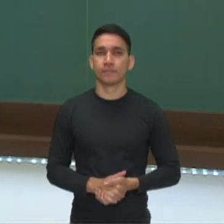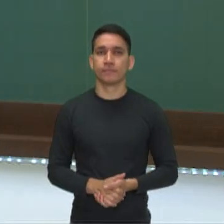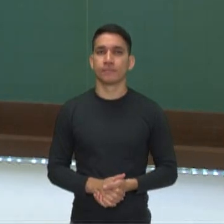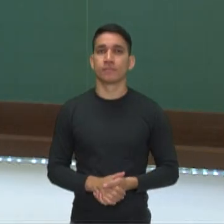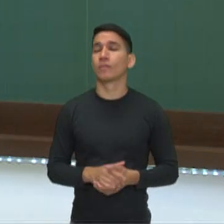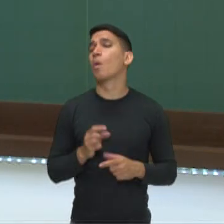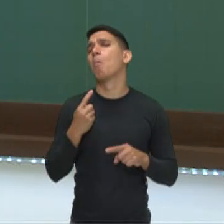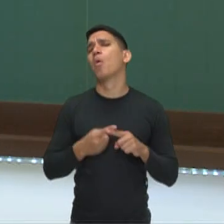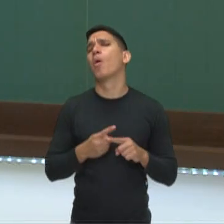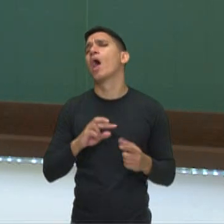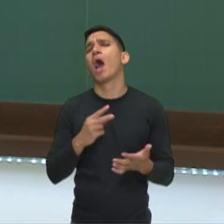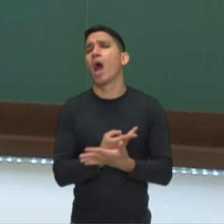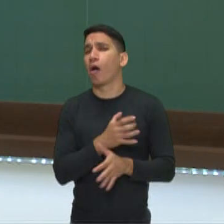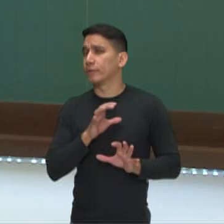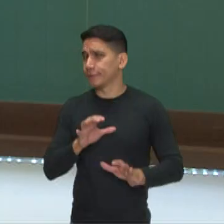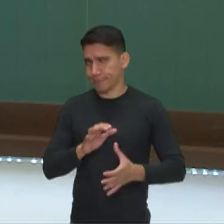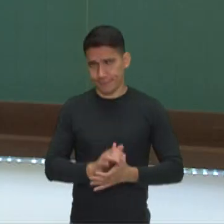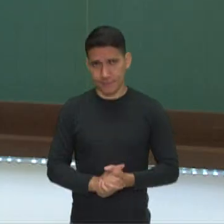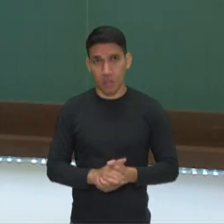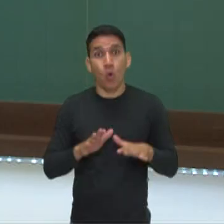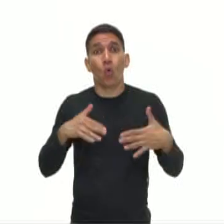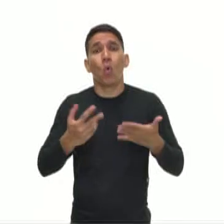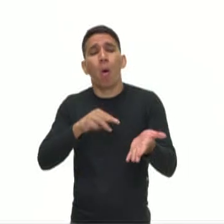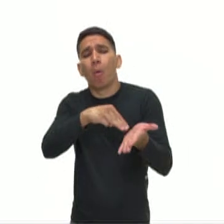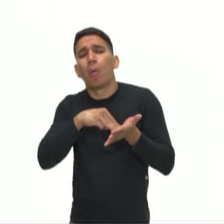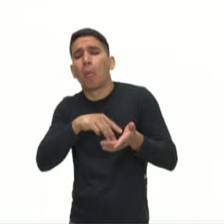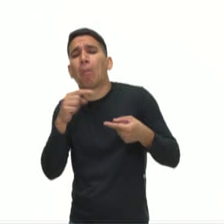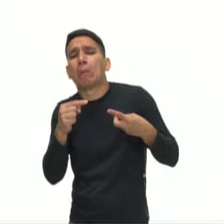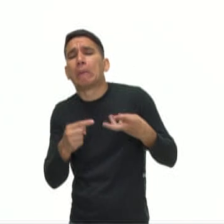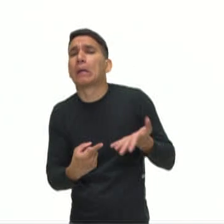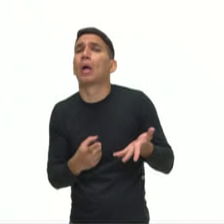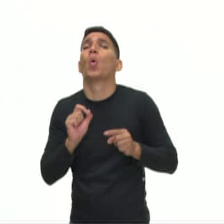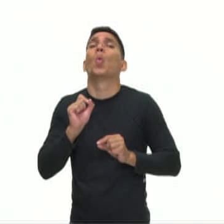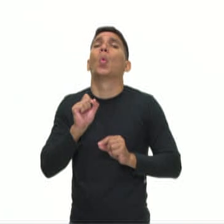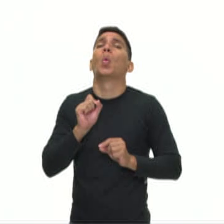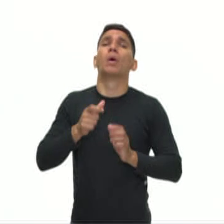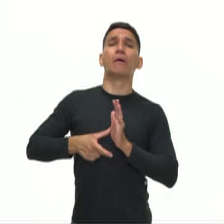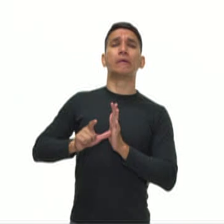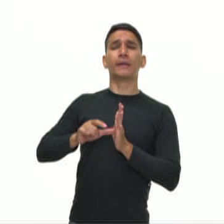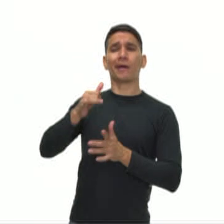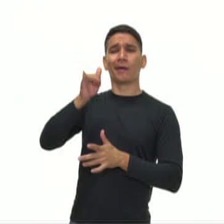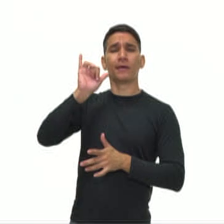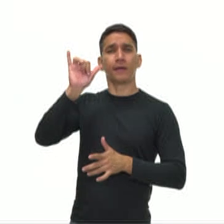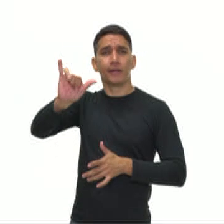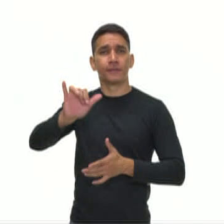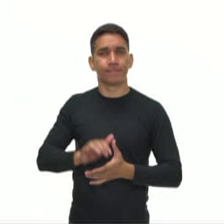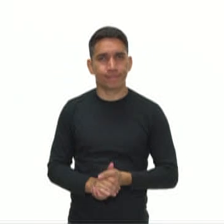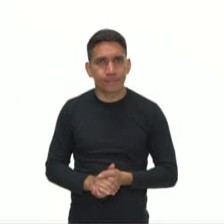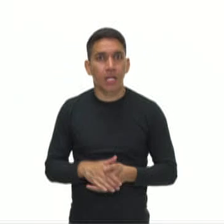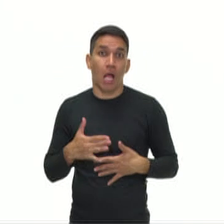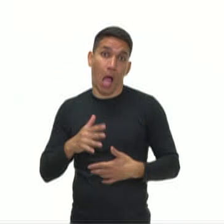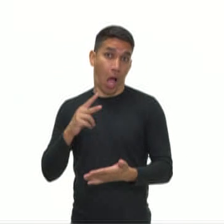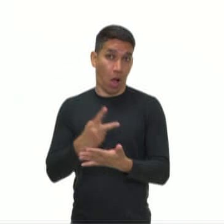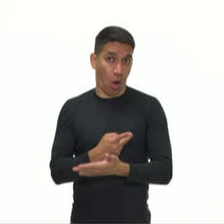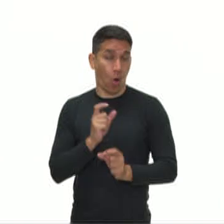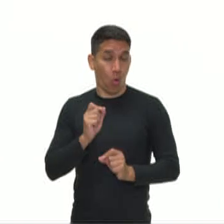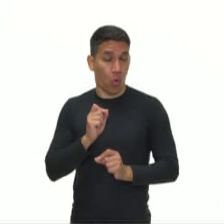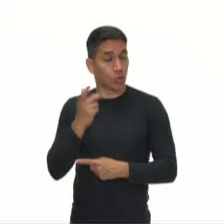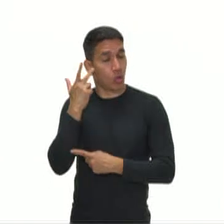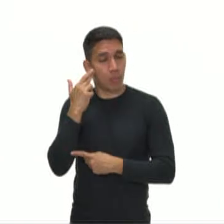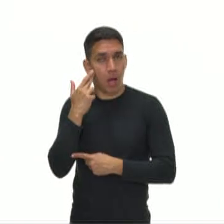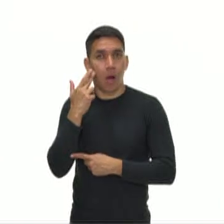Por que que isso acontece, né? Quais são os motivos e o que fazer? Então isso acontece geralmente em mulheres